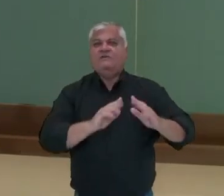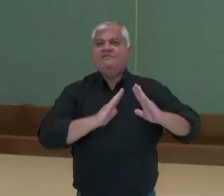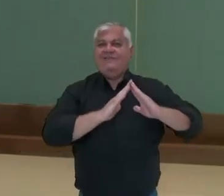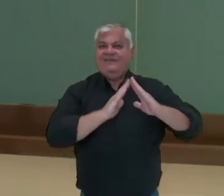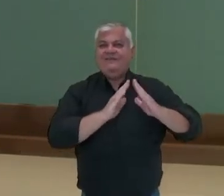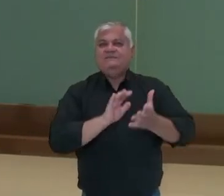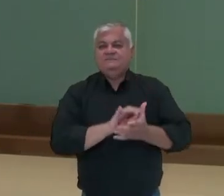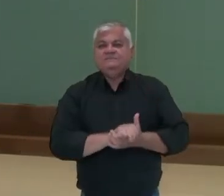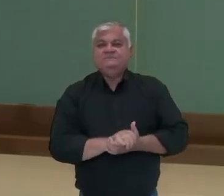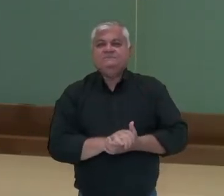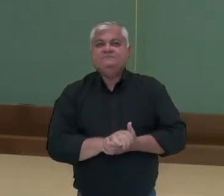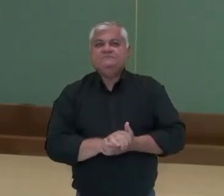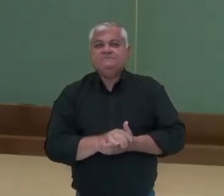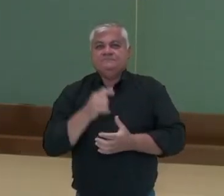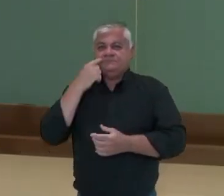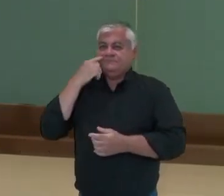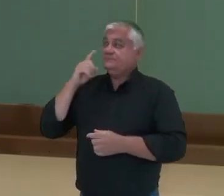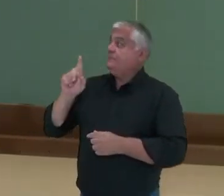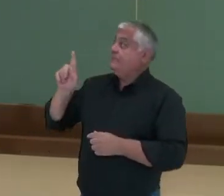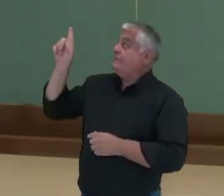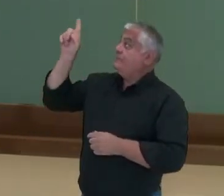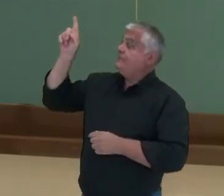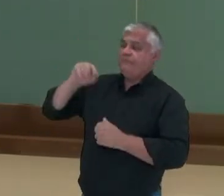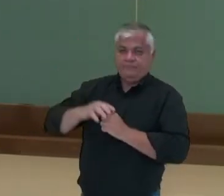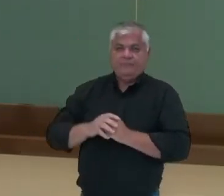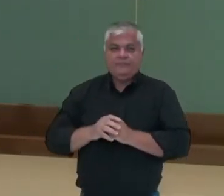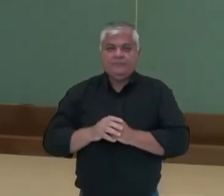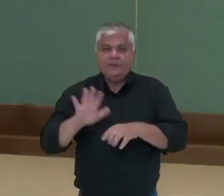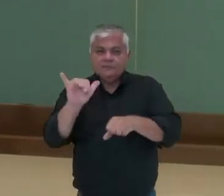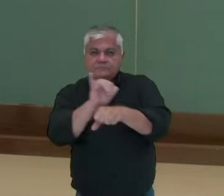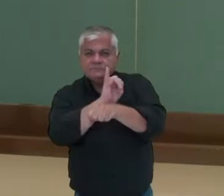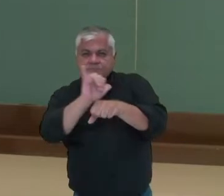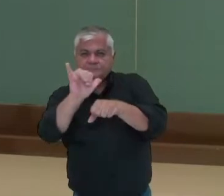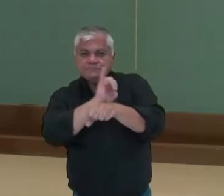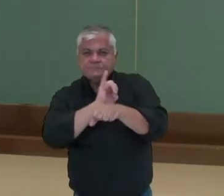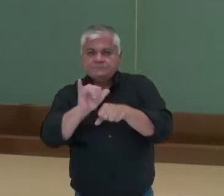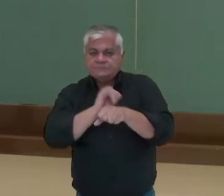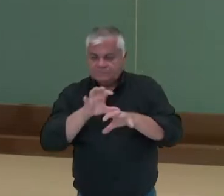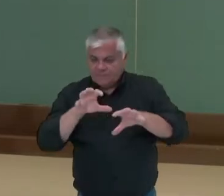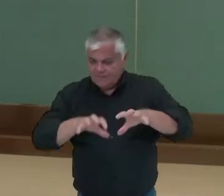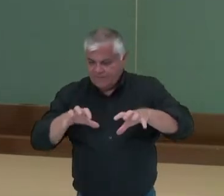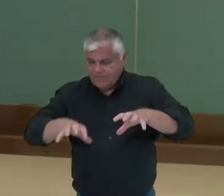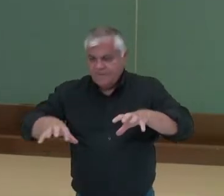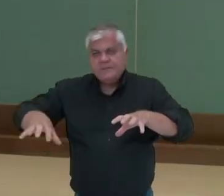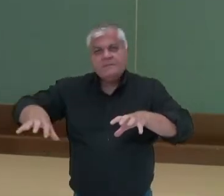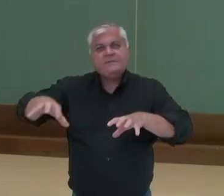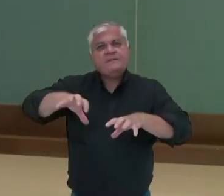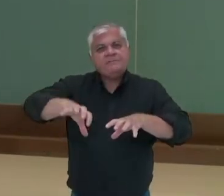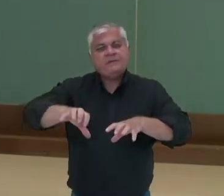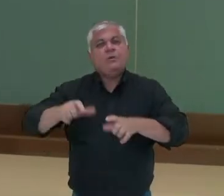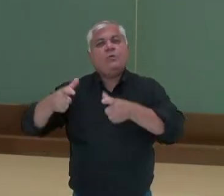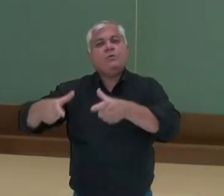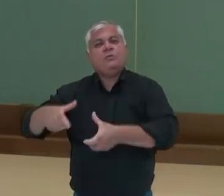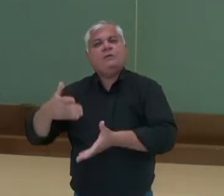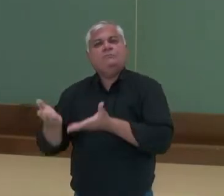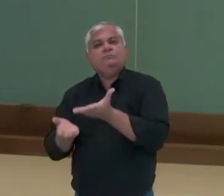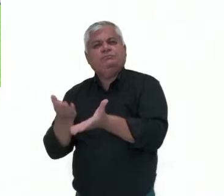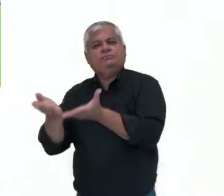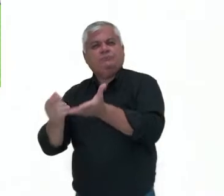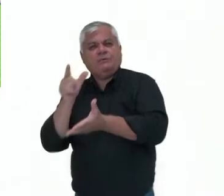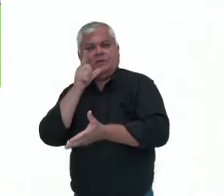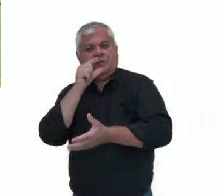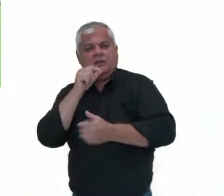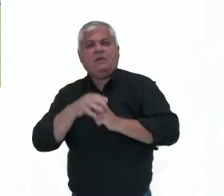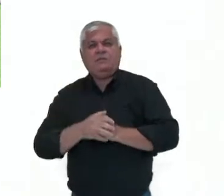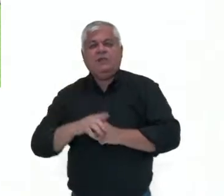Aqui na tela, você observa um esquema, uma representação de uma estação de tratamento de água, com